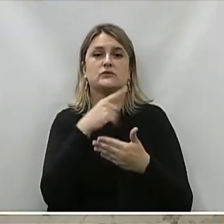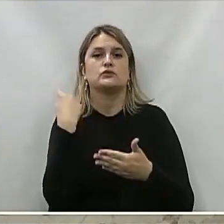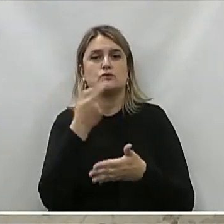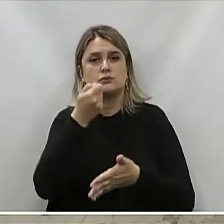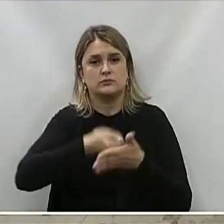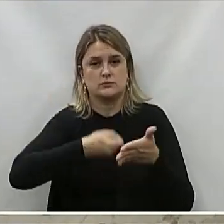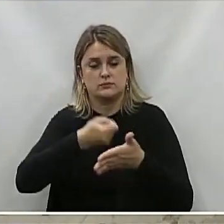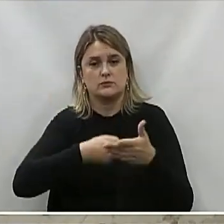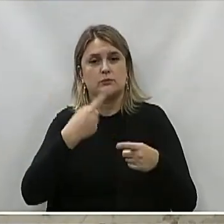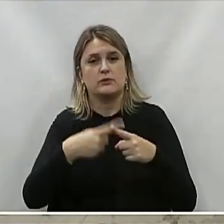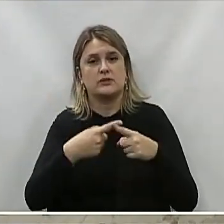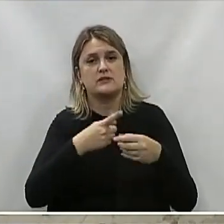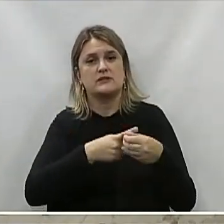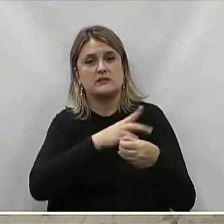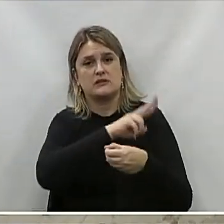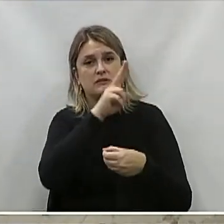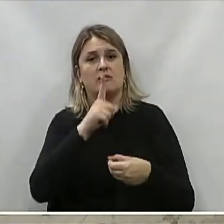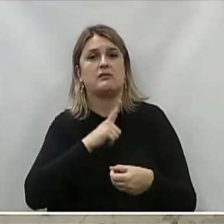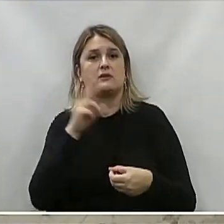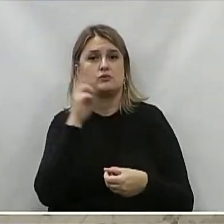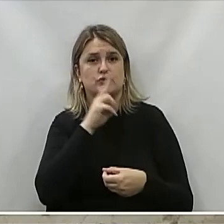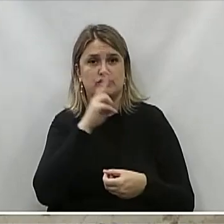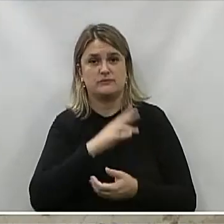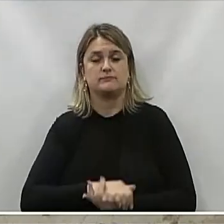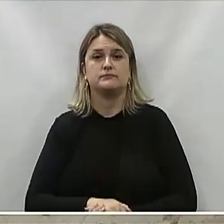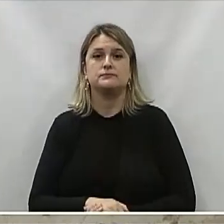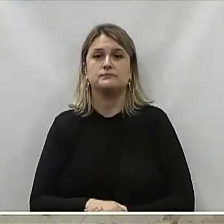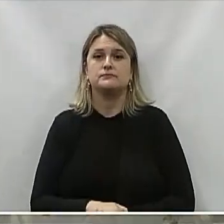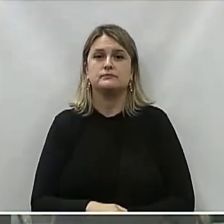batalhar Porque a União Da Vitória Tem pressa Obrigado